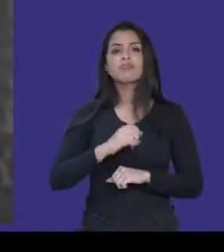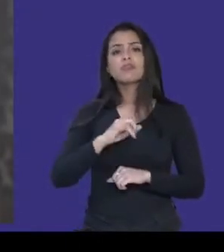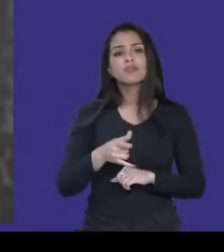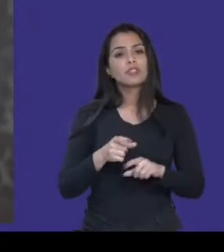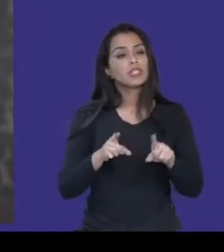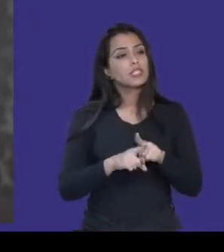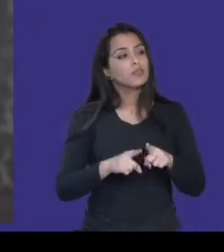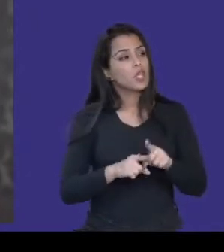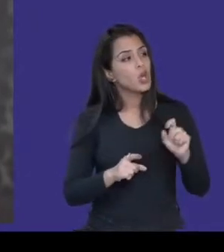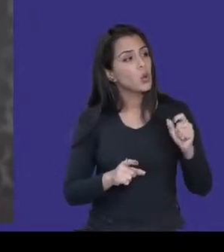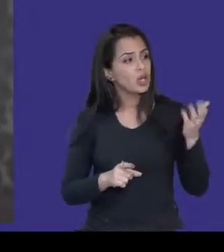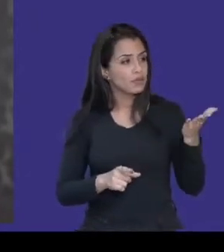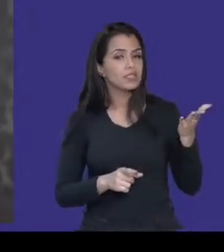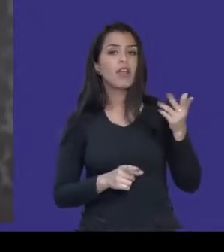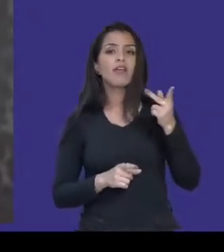disse,